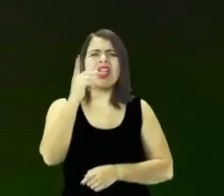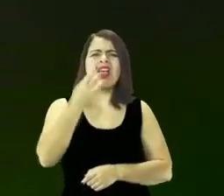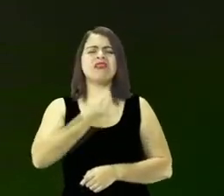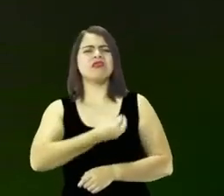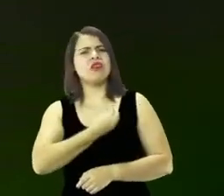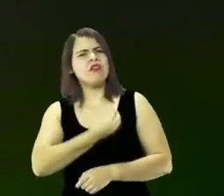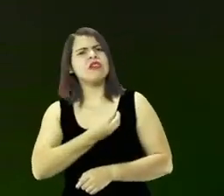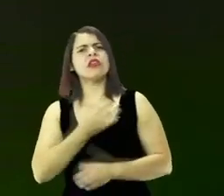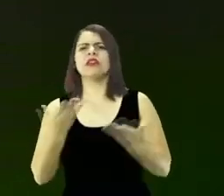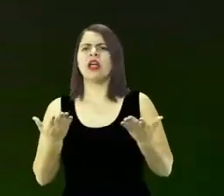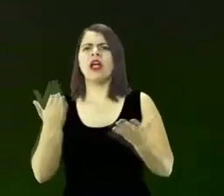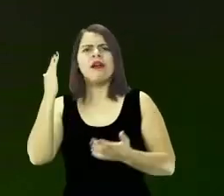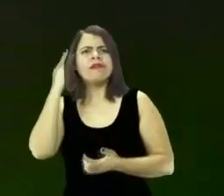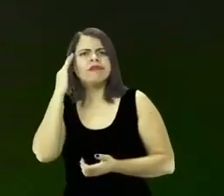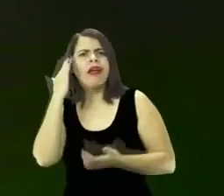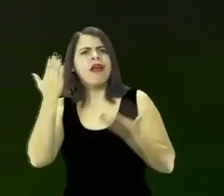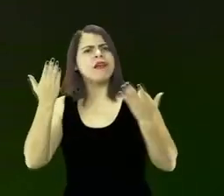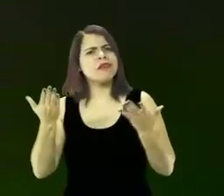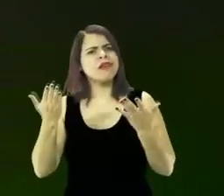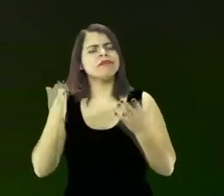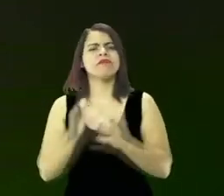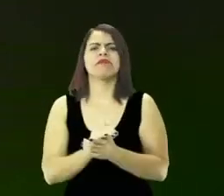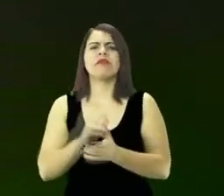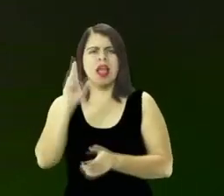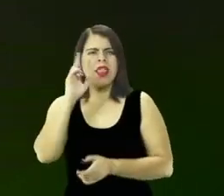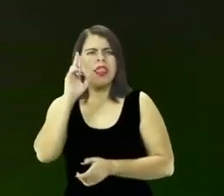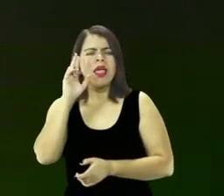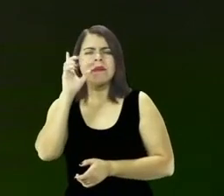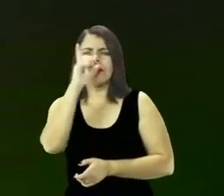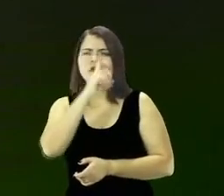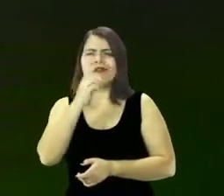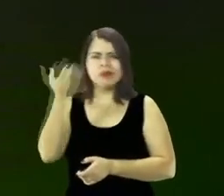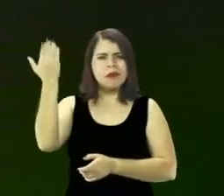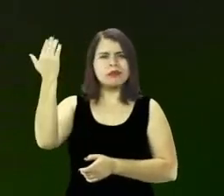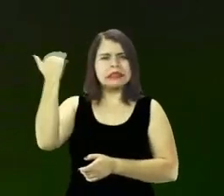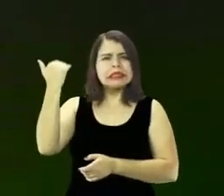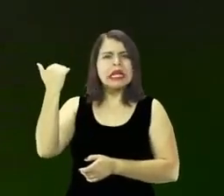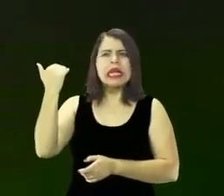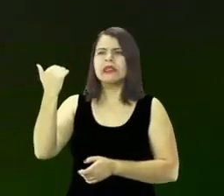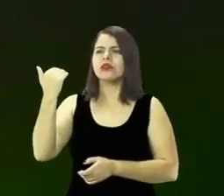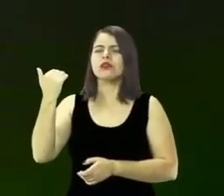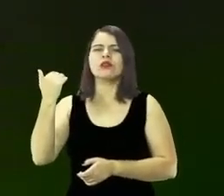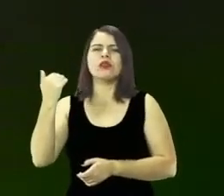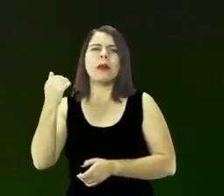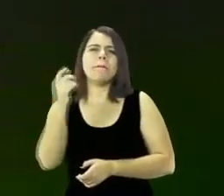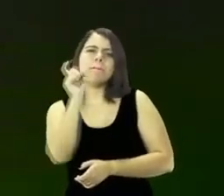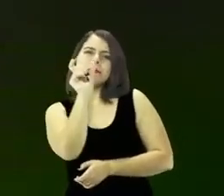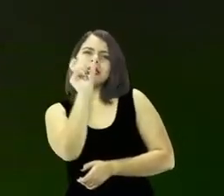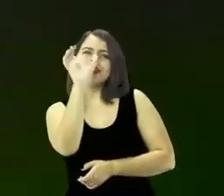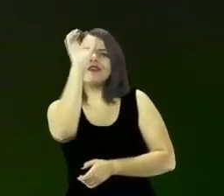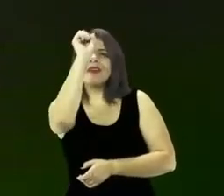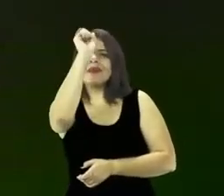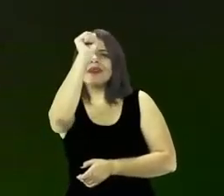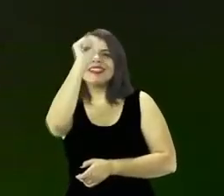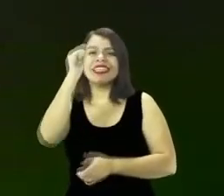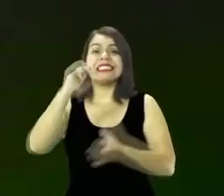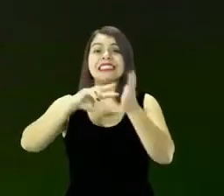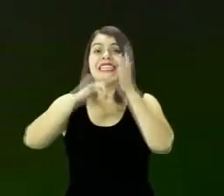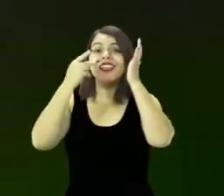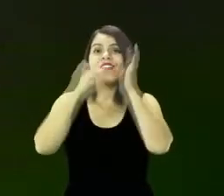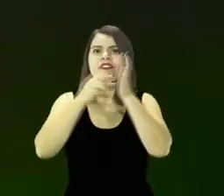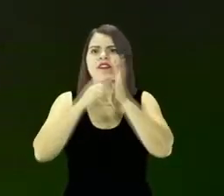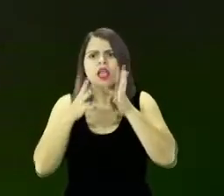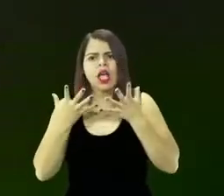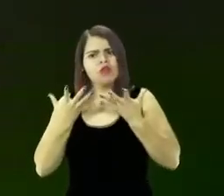Abrace hoje, lembra que nós falamos domingo passado que aprender significa agarrar com o conhecimento, tomar posse, então aprenda hoje,